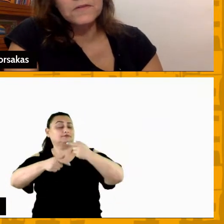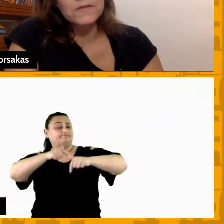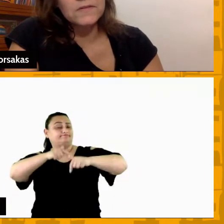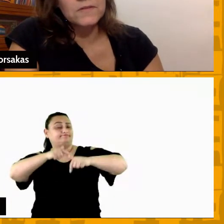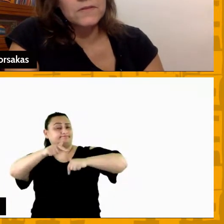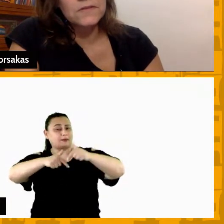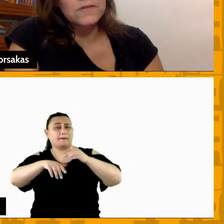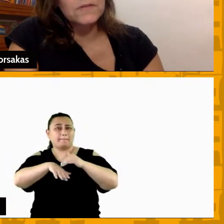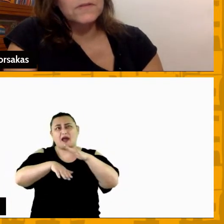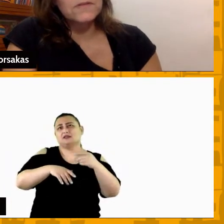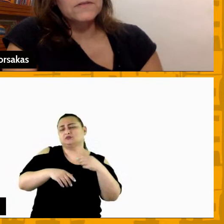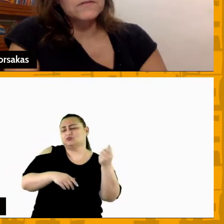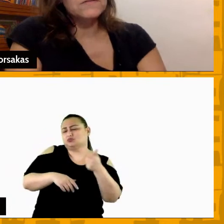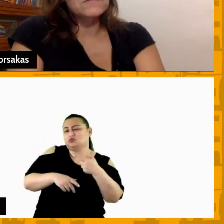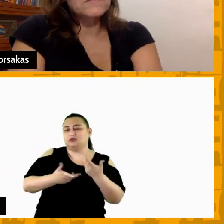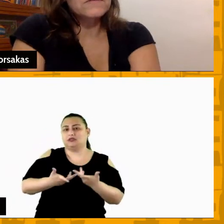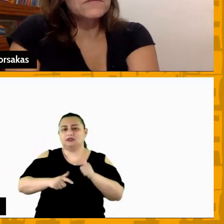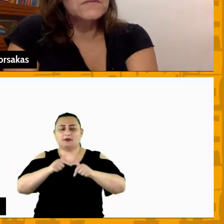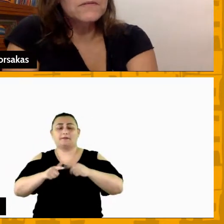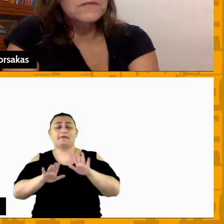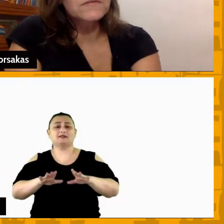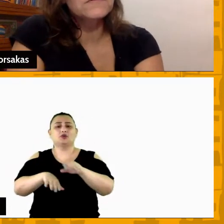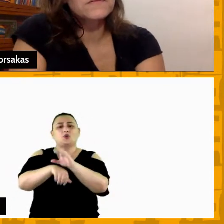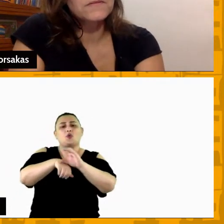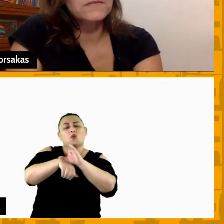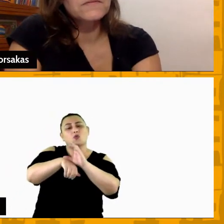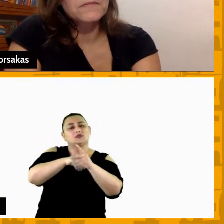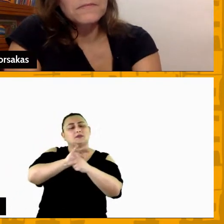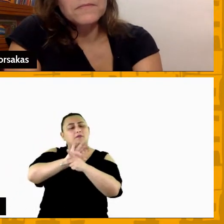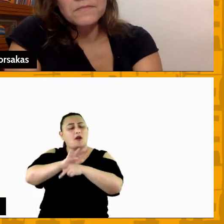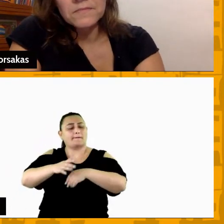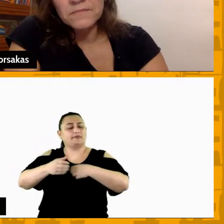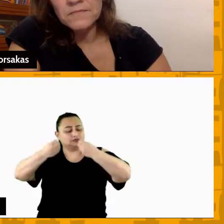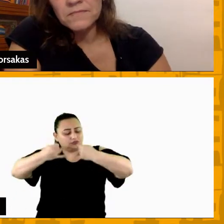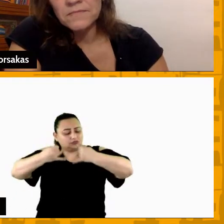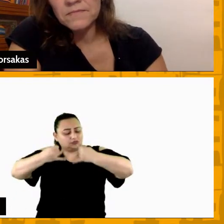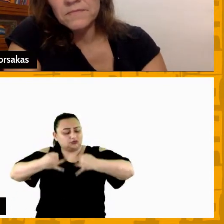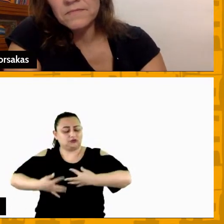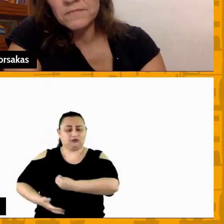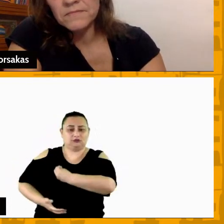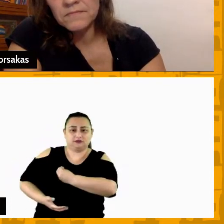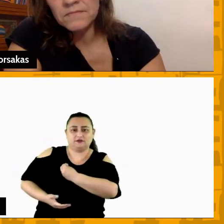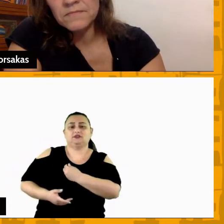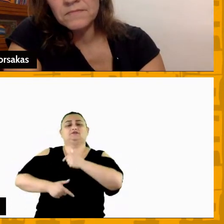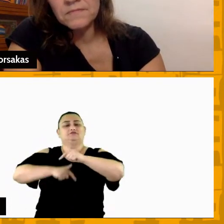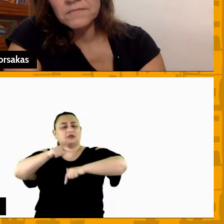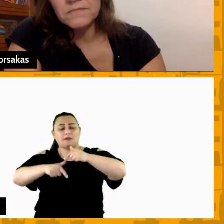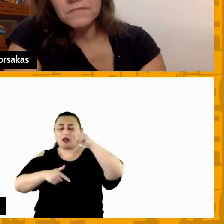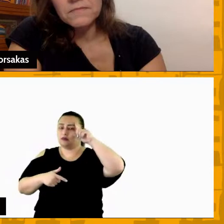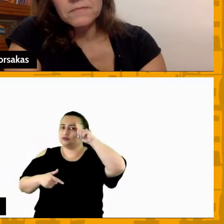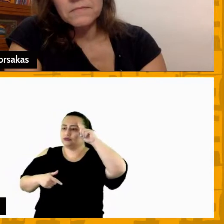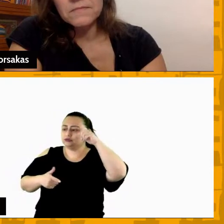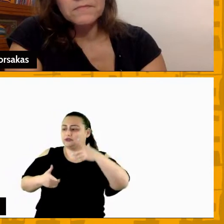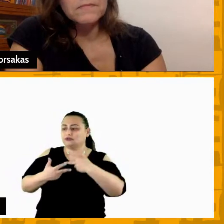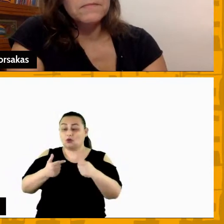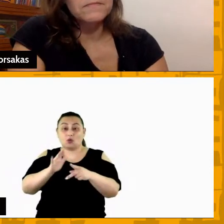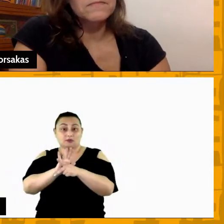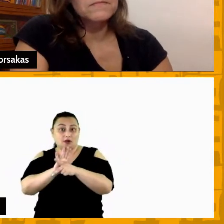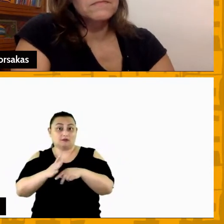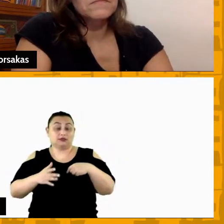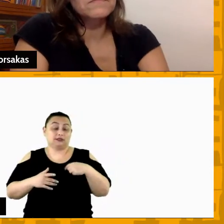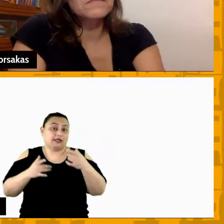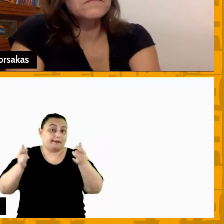mais do que isso através dos conceitos de vida que a gente tem e executa no dia a dia tem algumas coisas que são